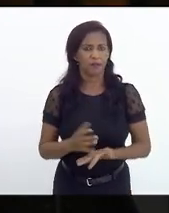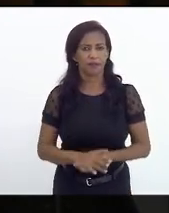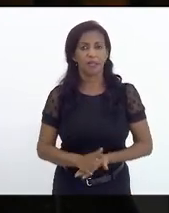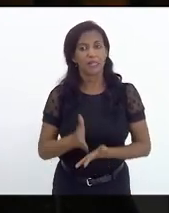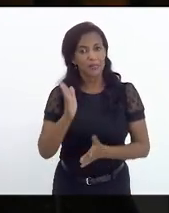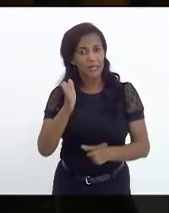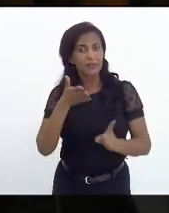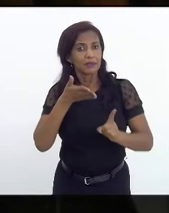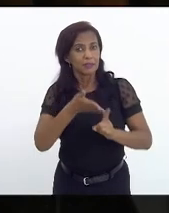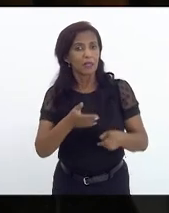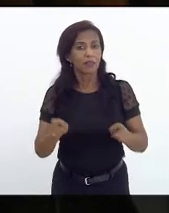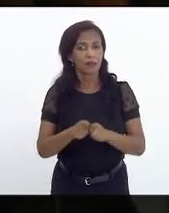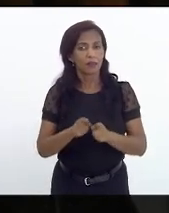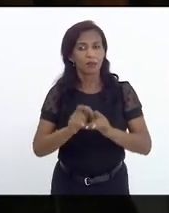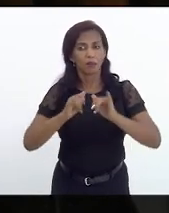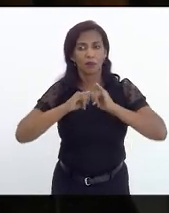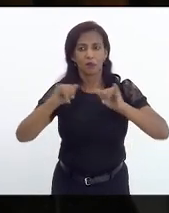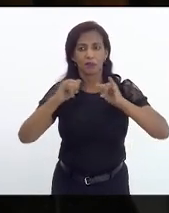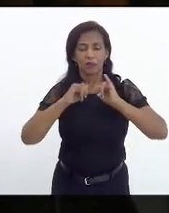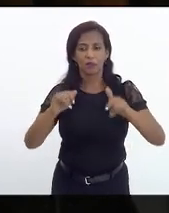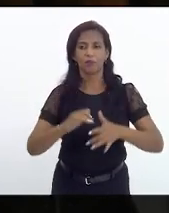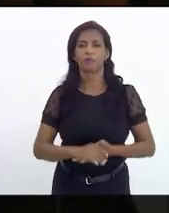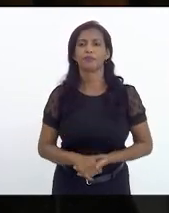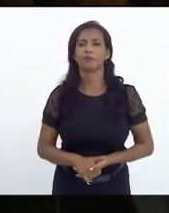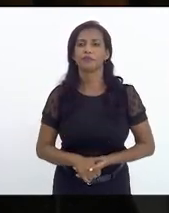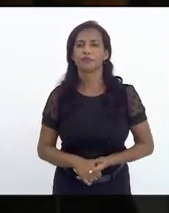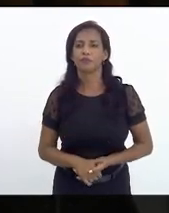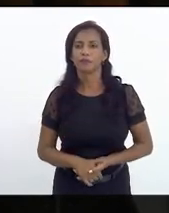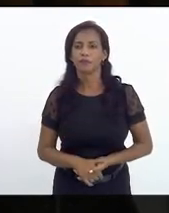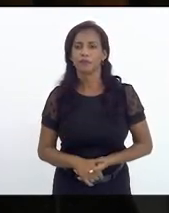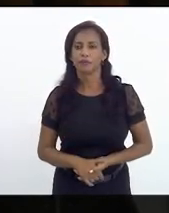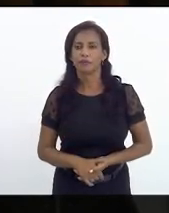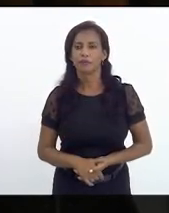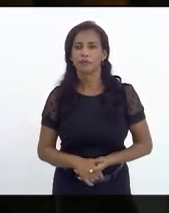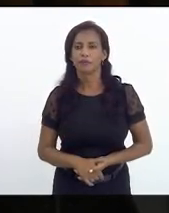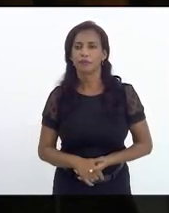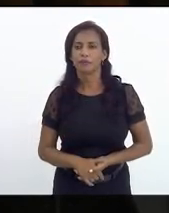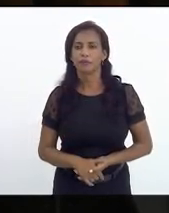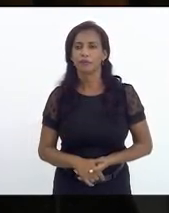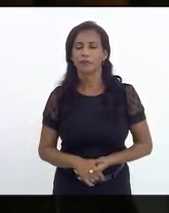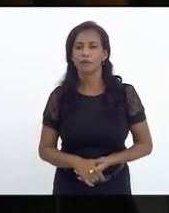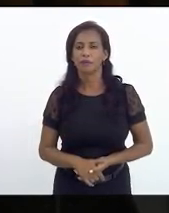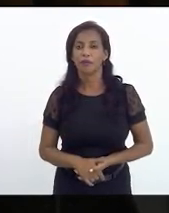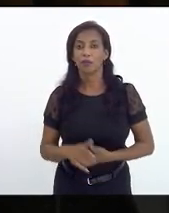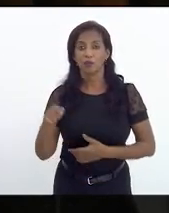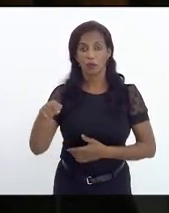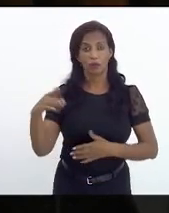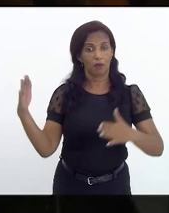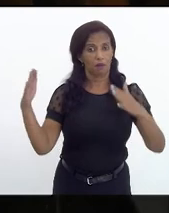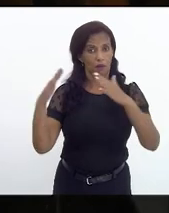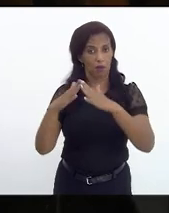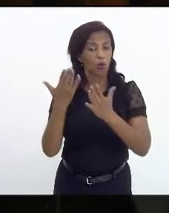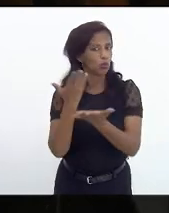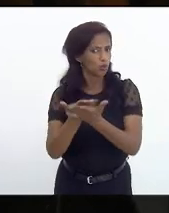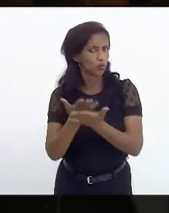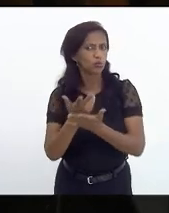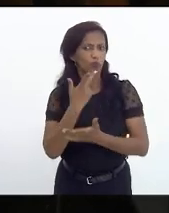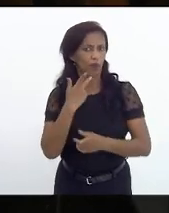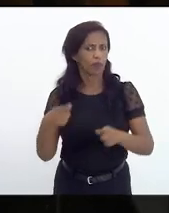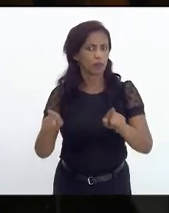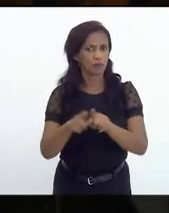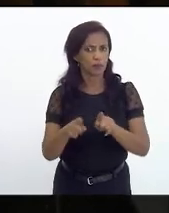nesse sentido também tem alguns dados que eu vou tentar aqui também trazer sobre essa questão da moradia o estudo fala ainda